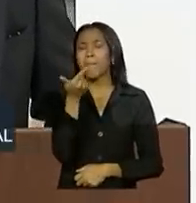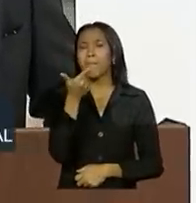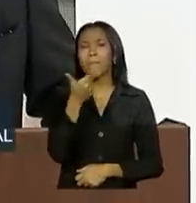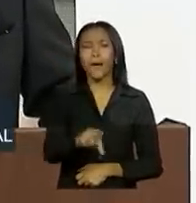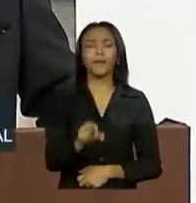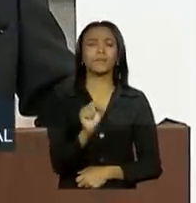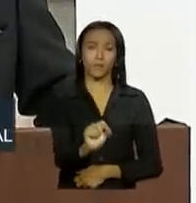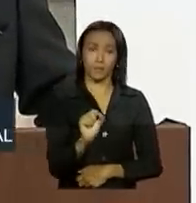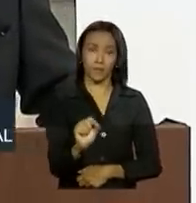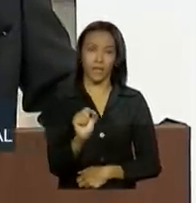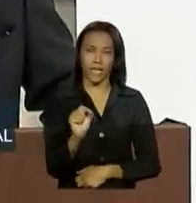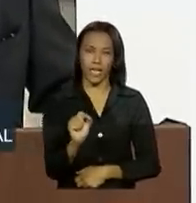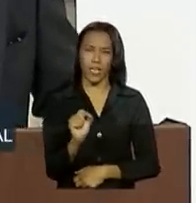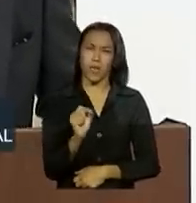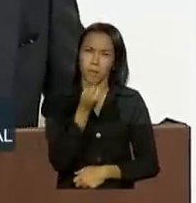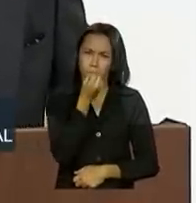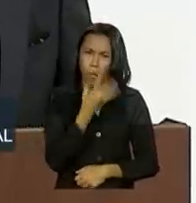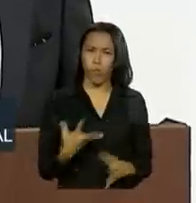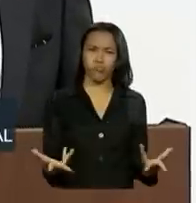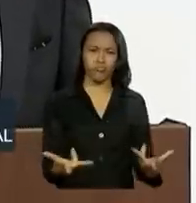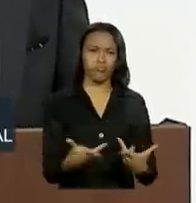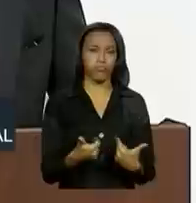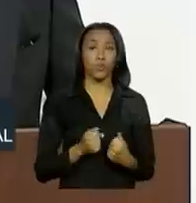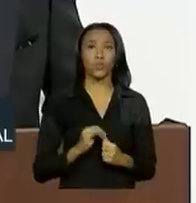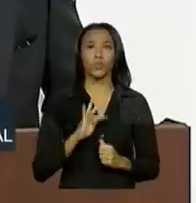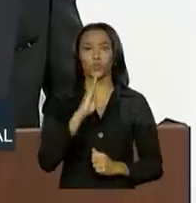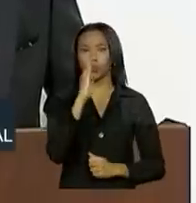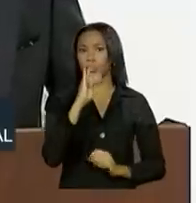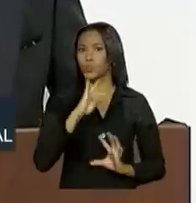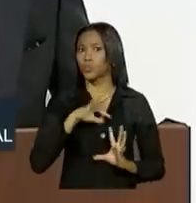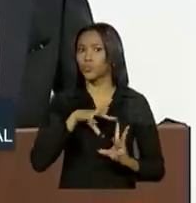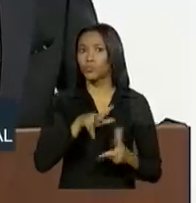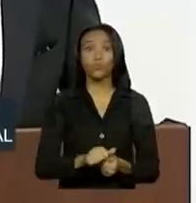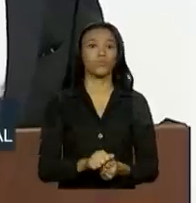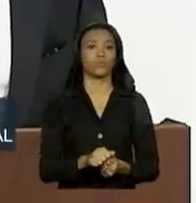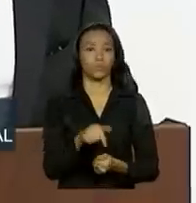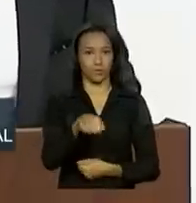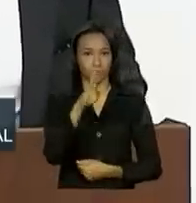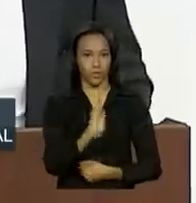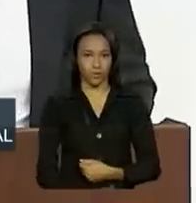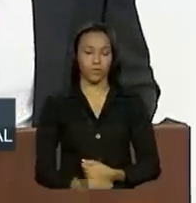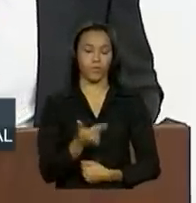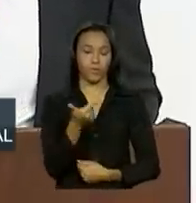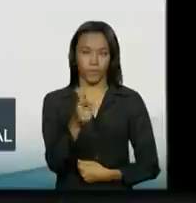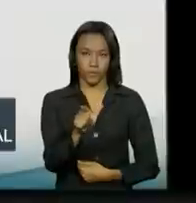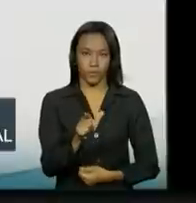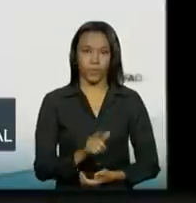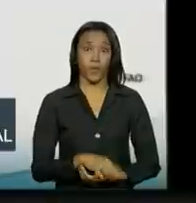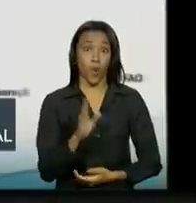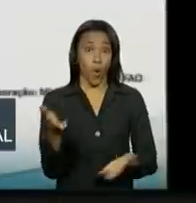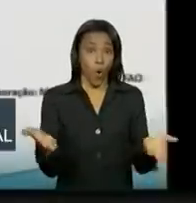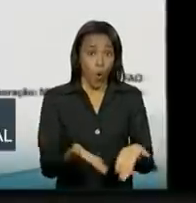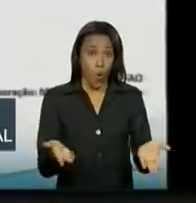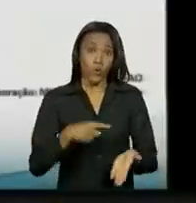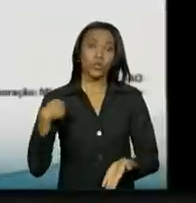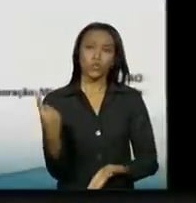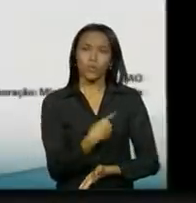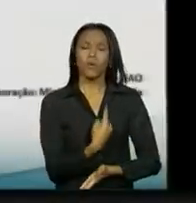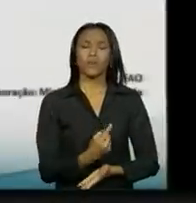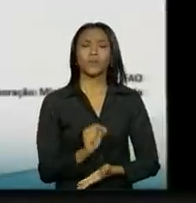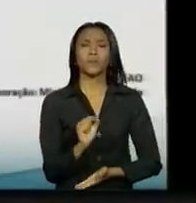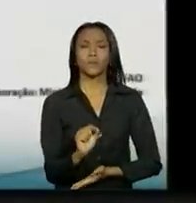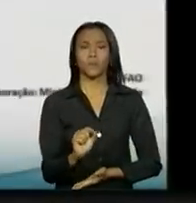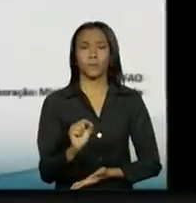eficientes do mundo, mais produtivas e mais eficientes do mundo. passa adiante, nós hoje somos